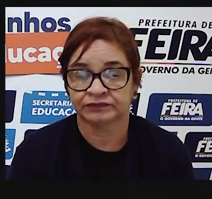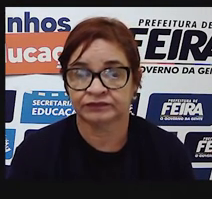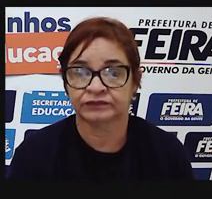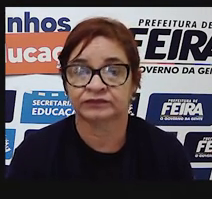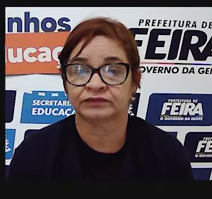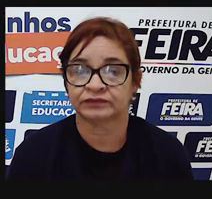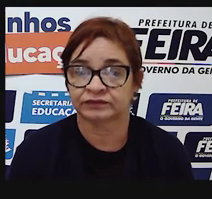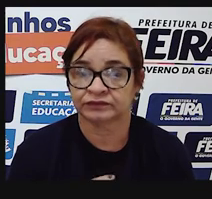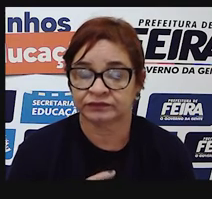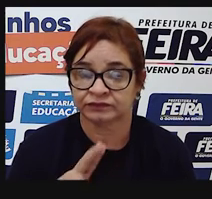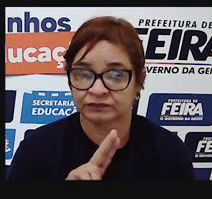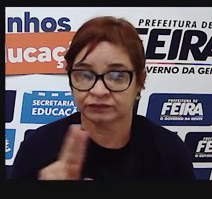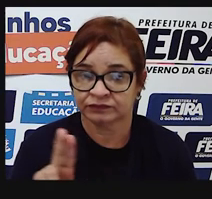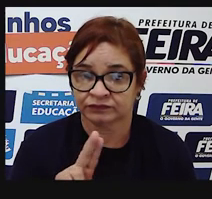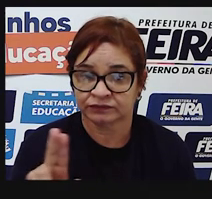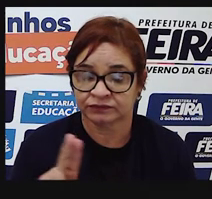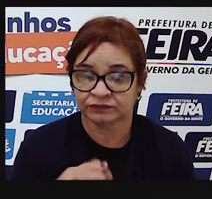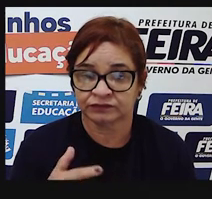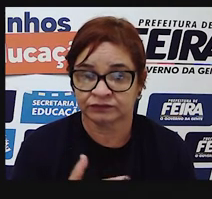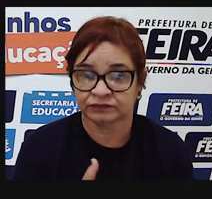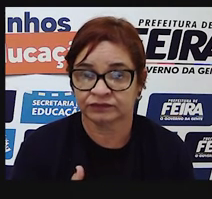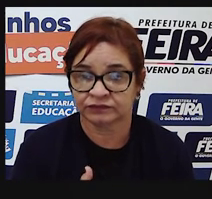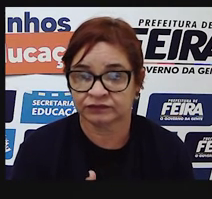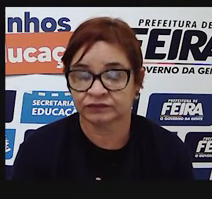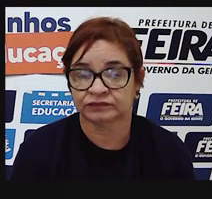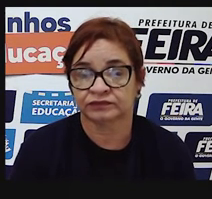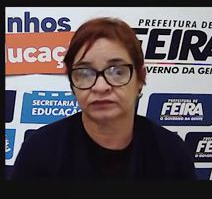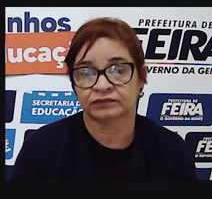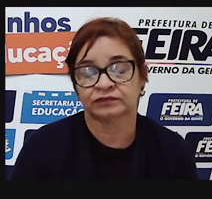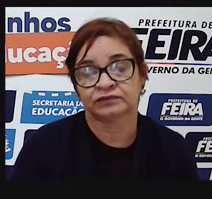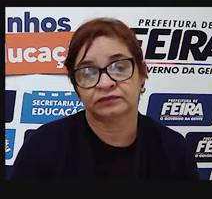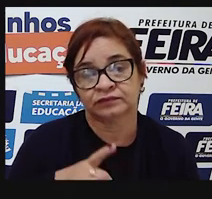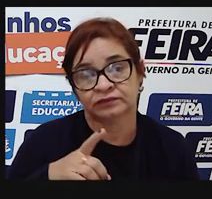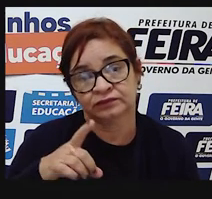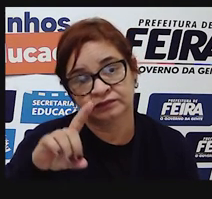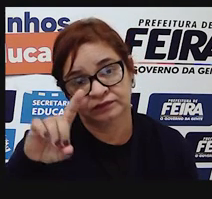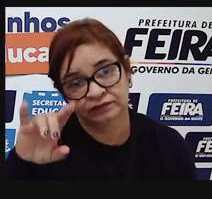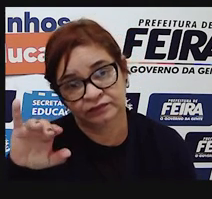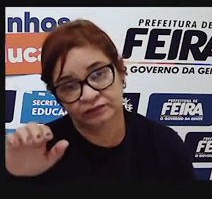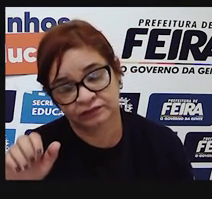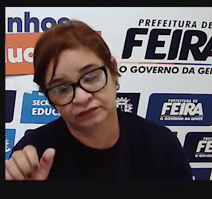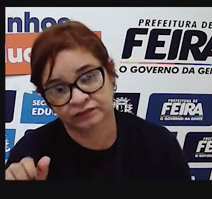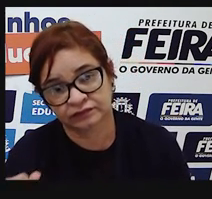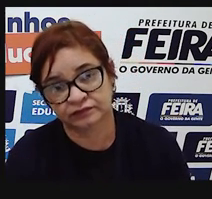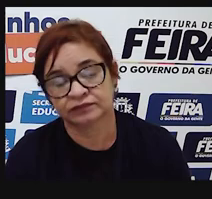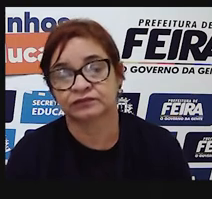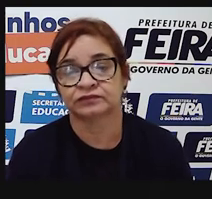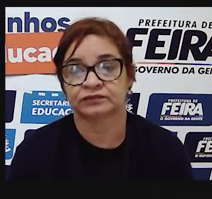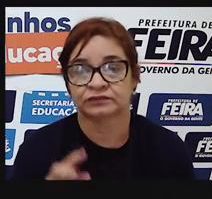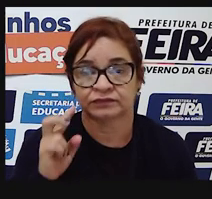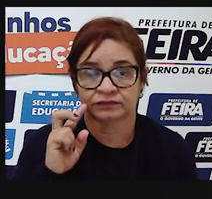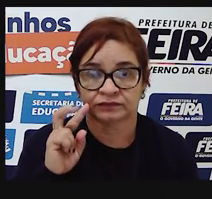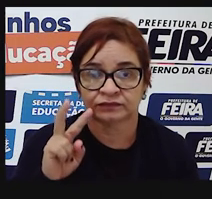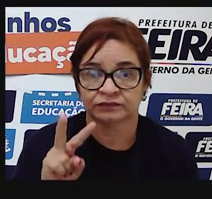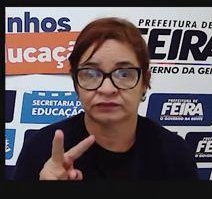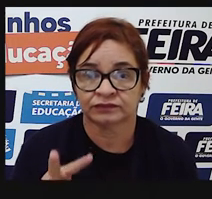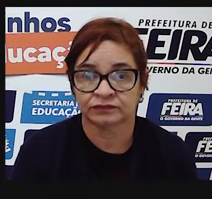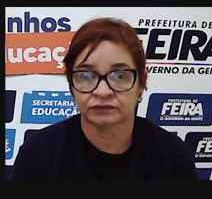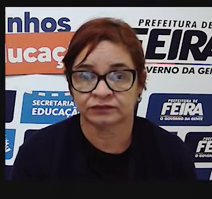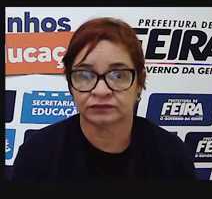existe o nome da cidade e a data em que aquele documento foi assinado. Então, o acontece? A vírgula vai ser